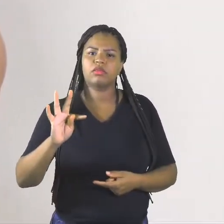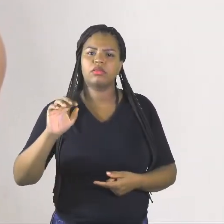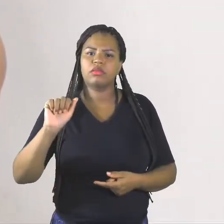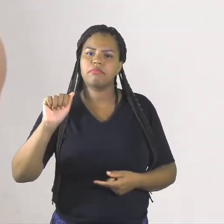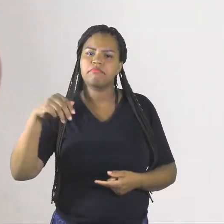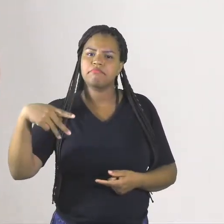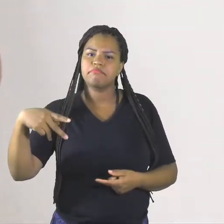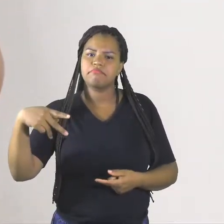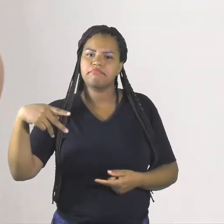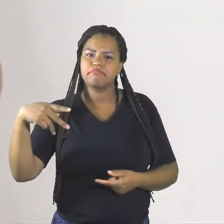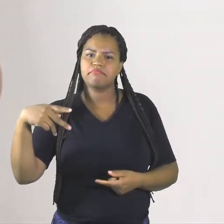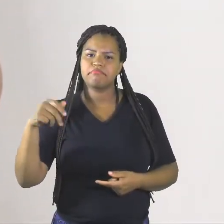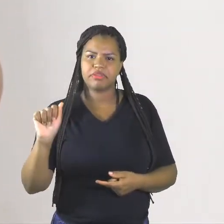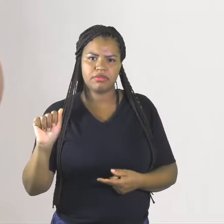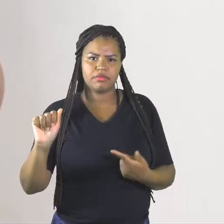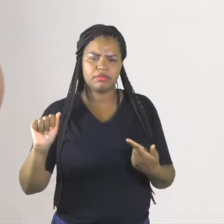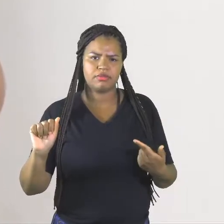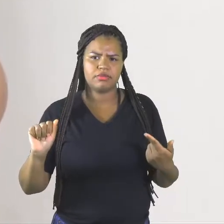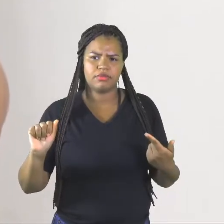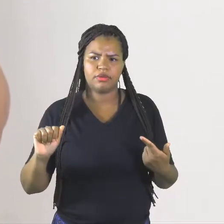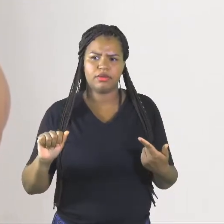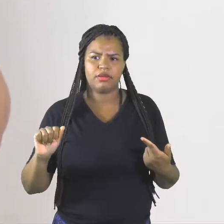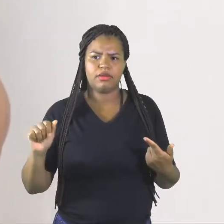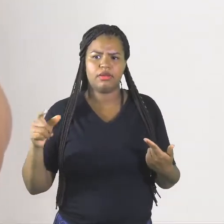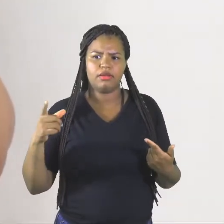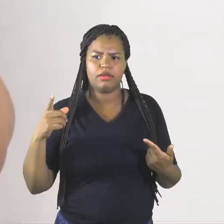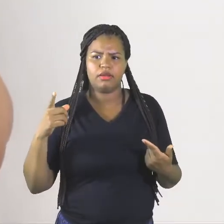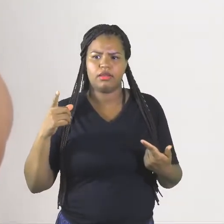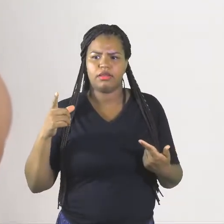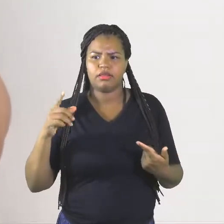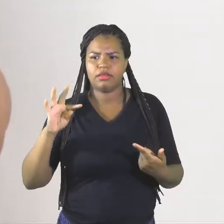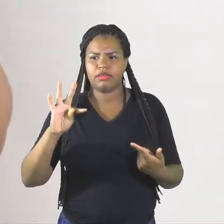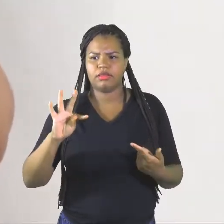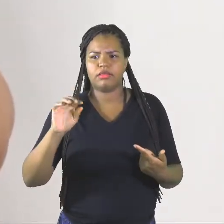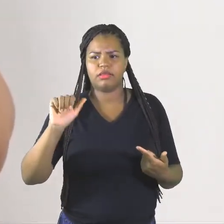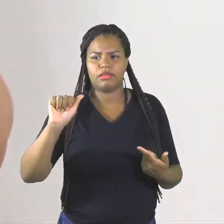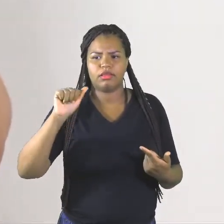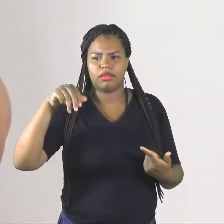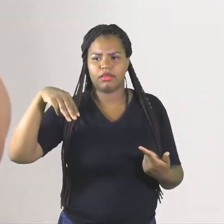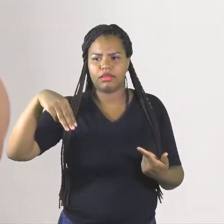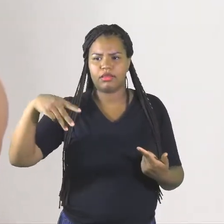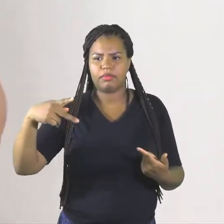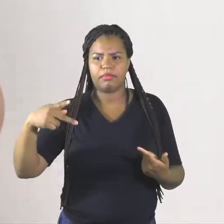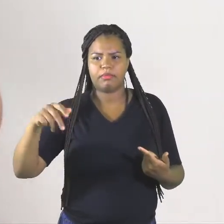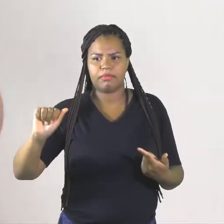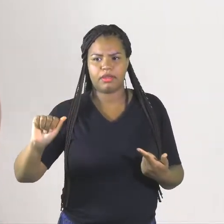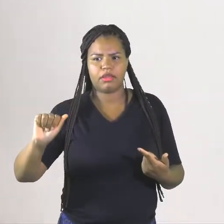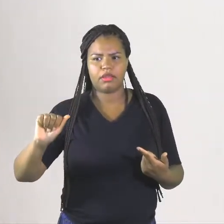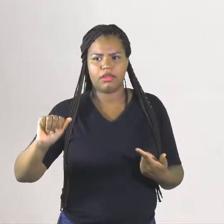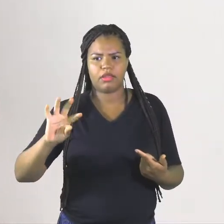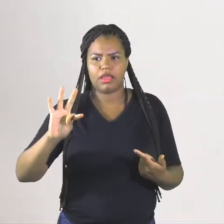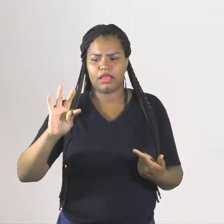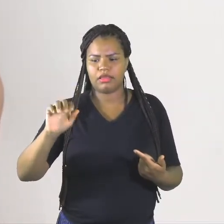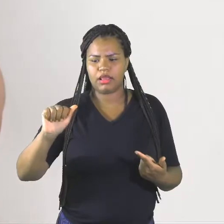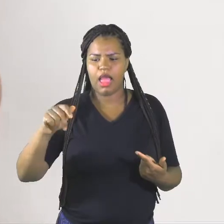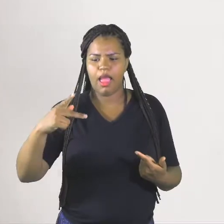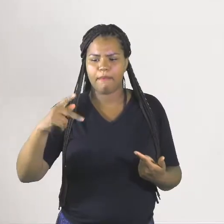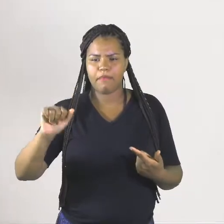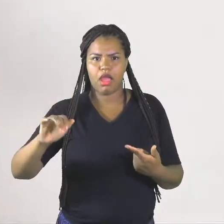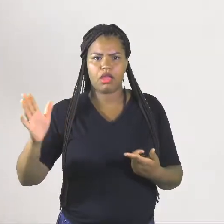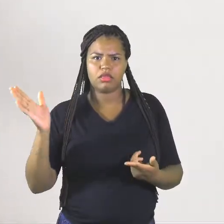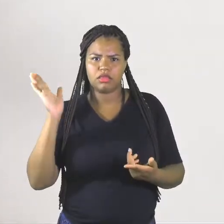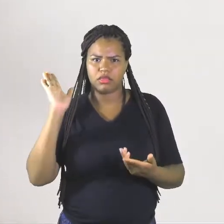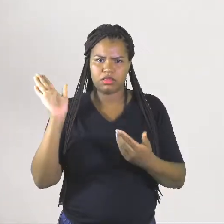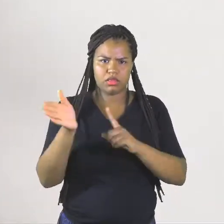Tampa. Olha o M aí, ó. Ele mudou o som do A, ó. Tampa. Não é tapa. Se não tapa, é um tapa na cara, né?